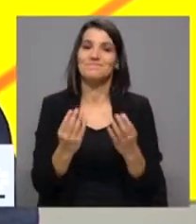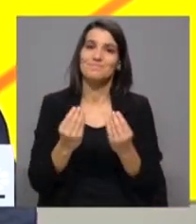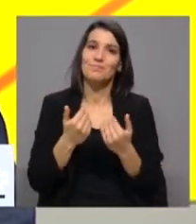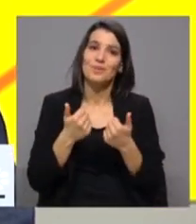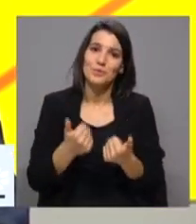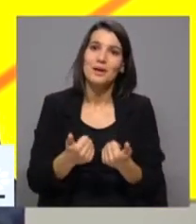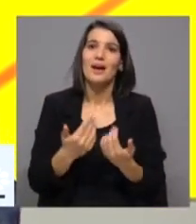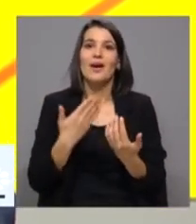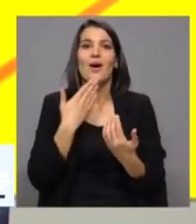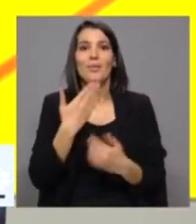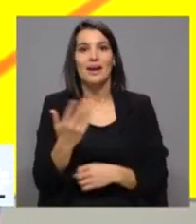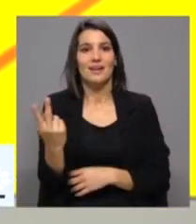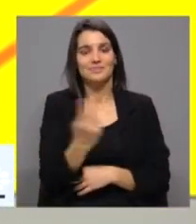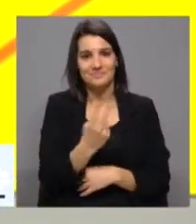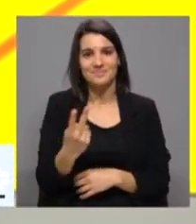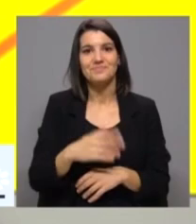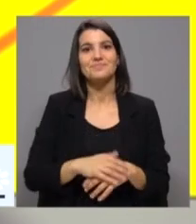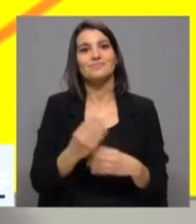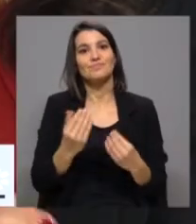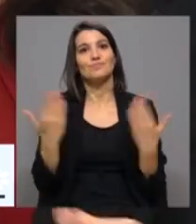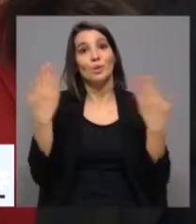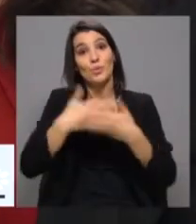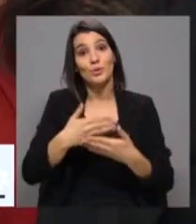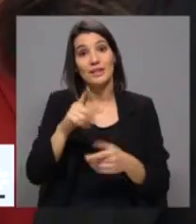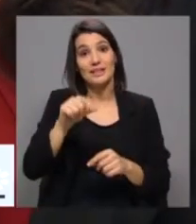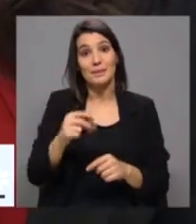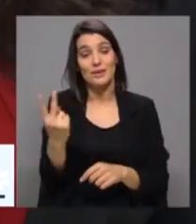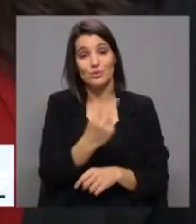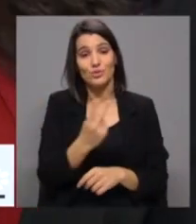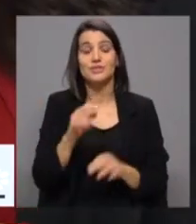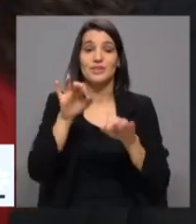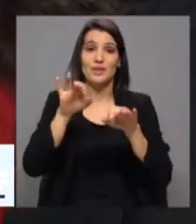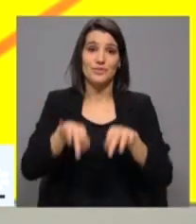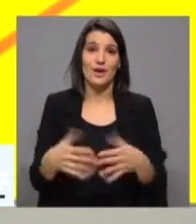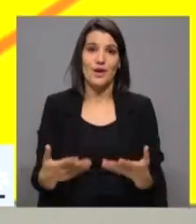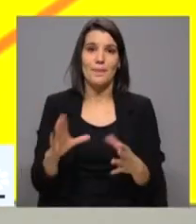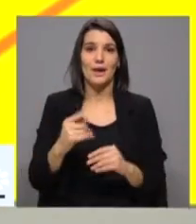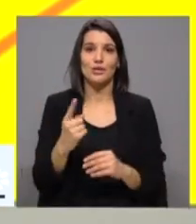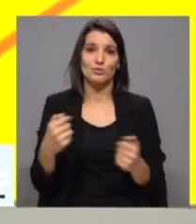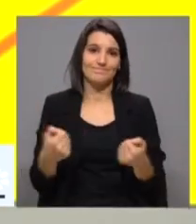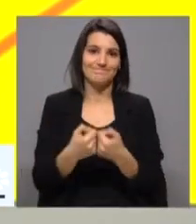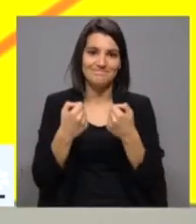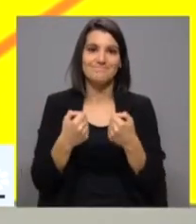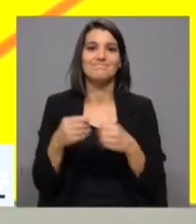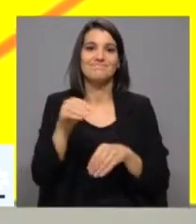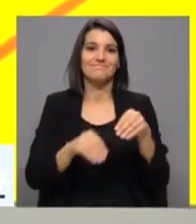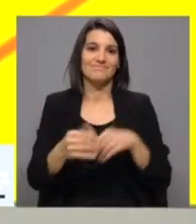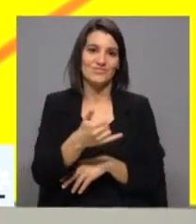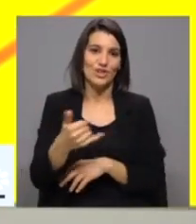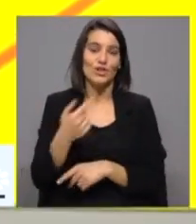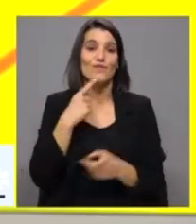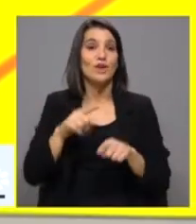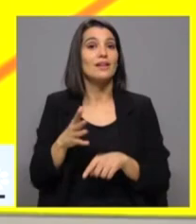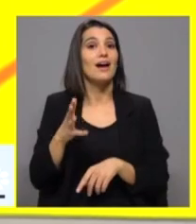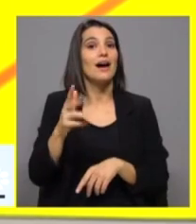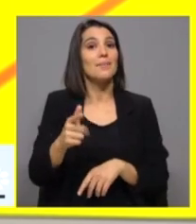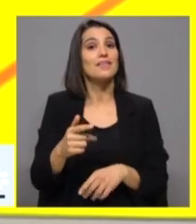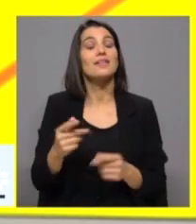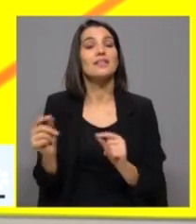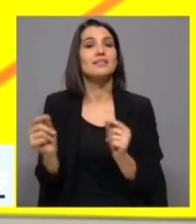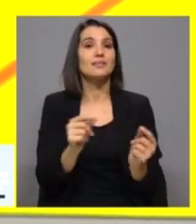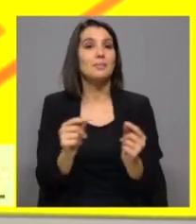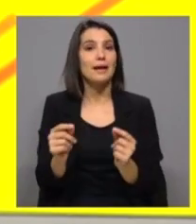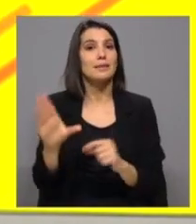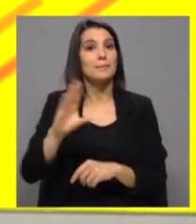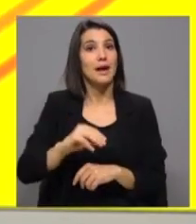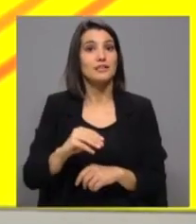Obrigada a ambas. Muito boa noite também para as duas. Termina aqui mais um Frente a Frente, Legislativas 22. Regressamos amanhã para um dos